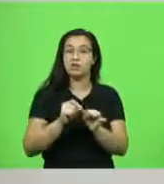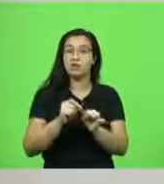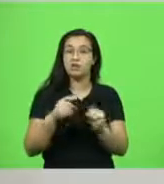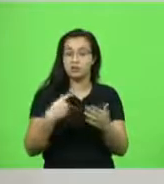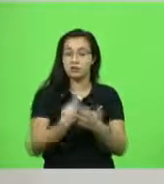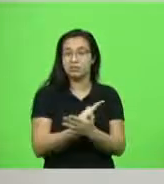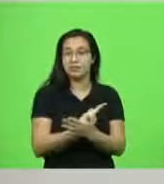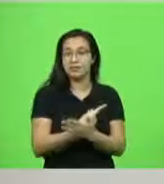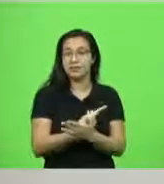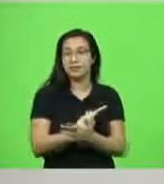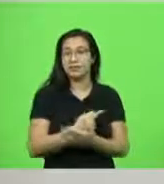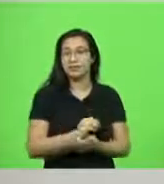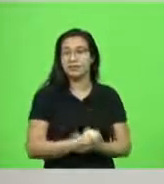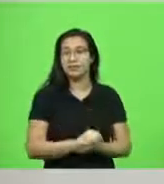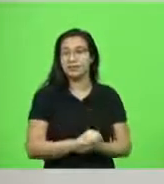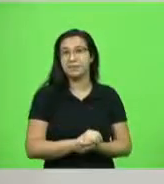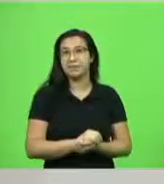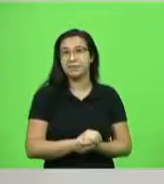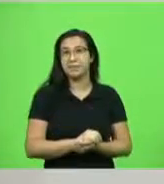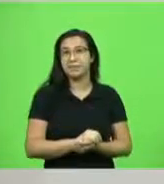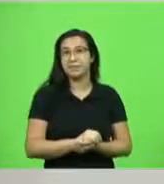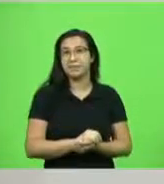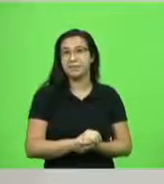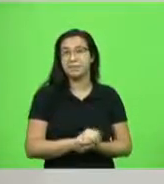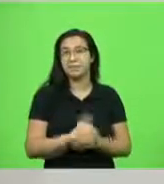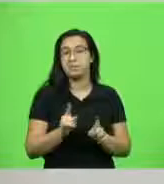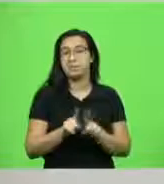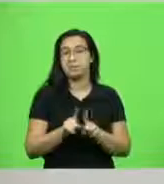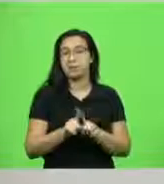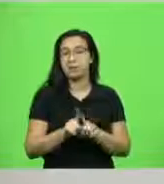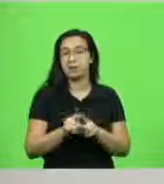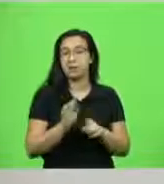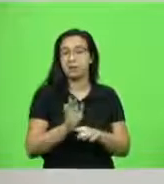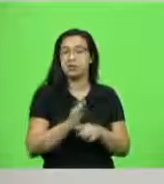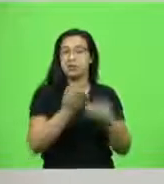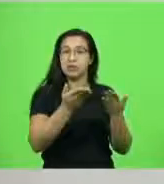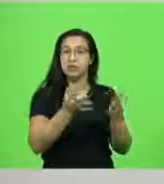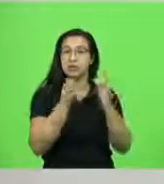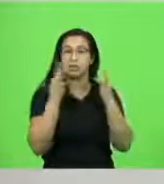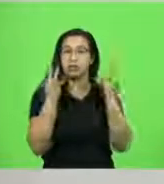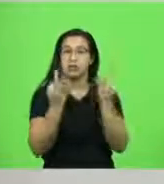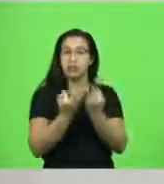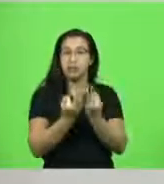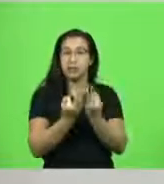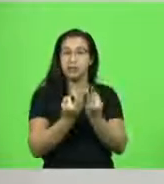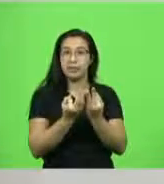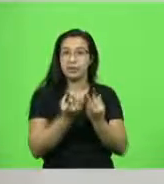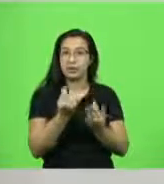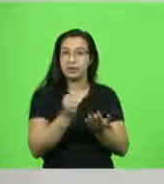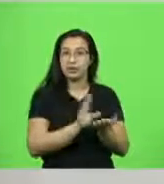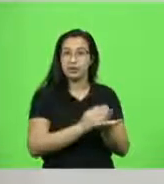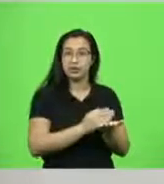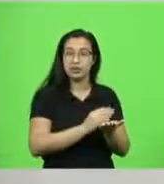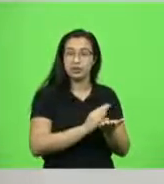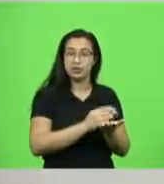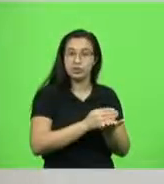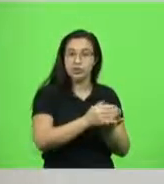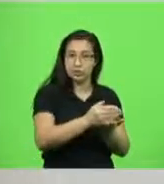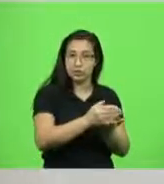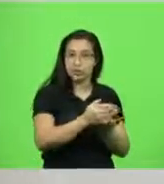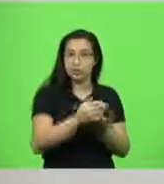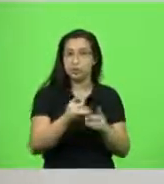parte vai para a família da vítima, como indenização, uma parte vai para o Estado para poder pagar